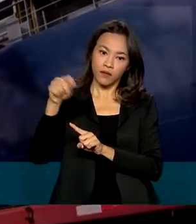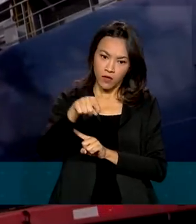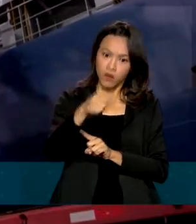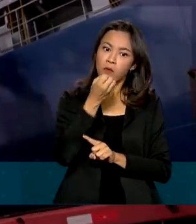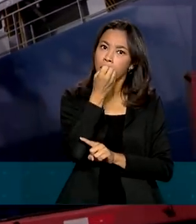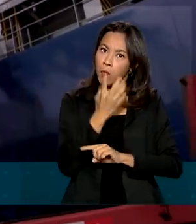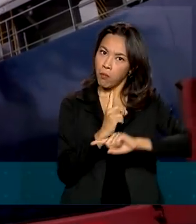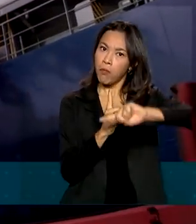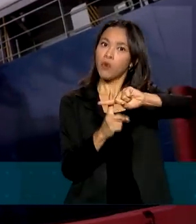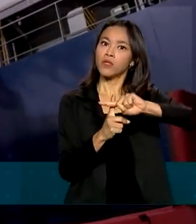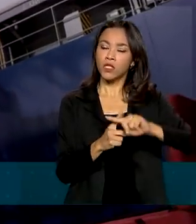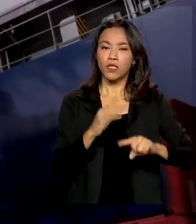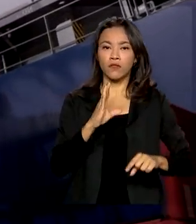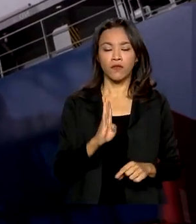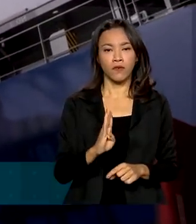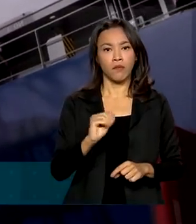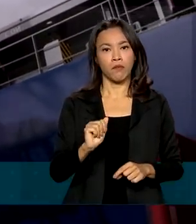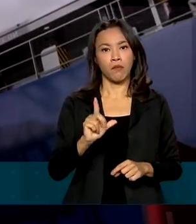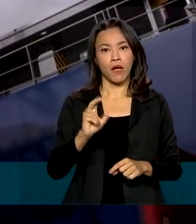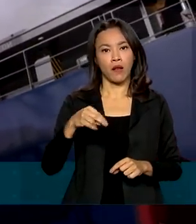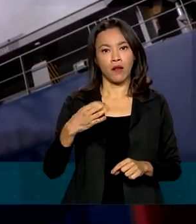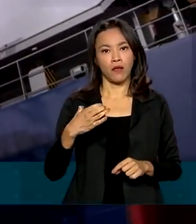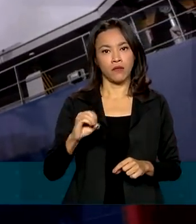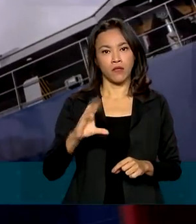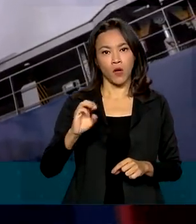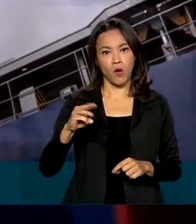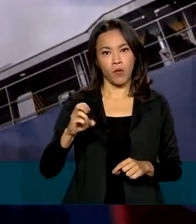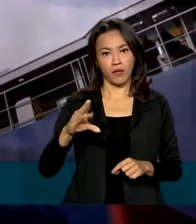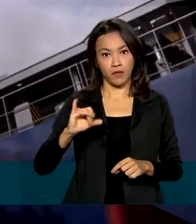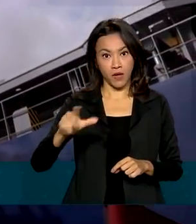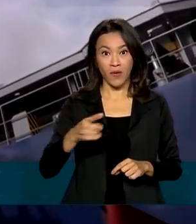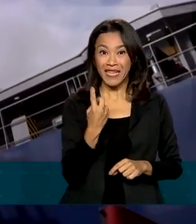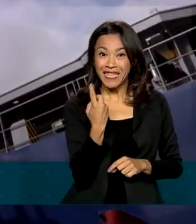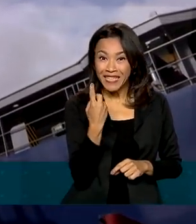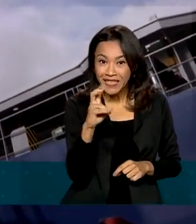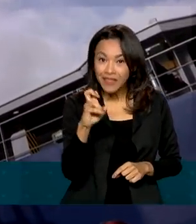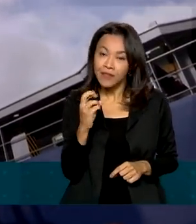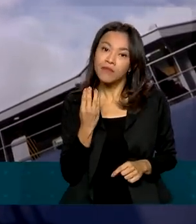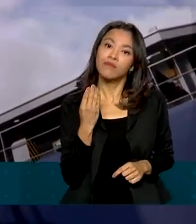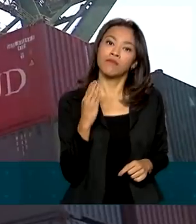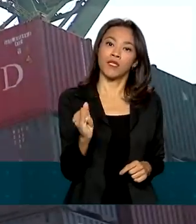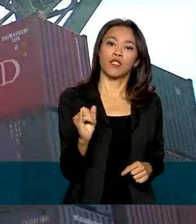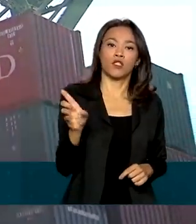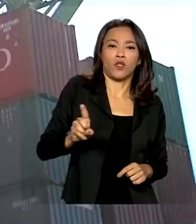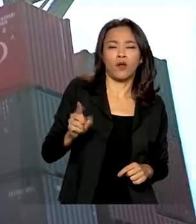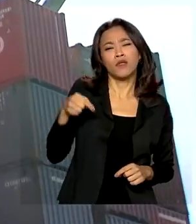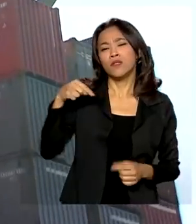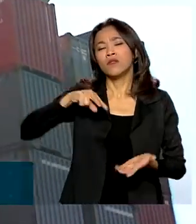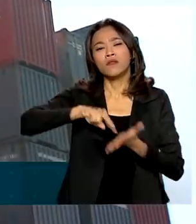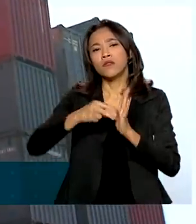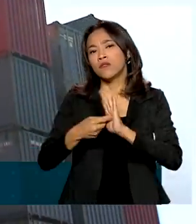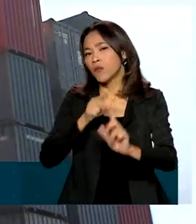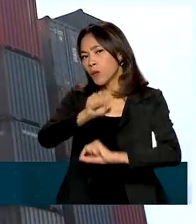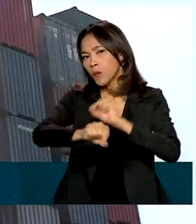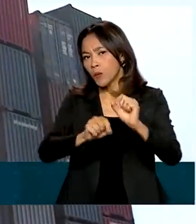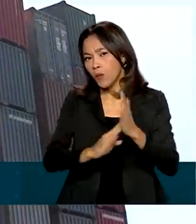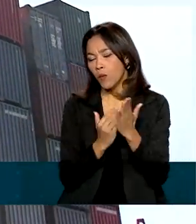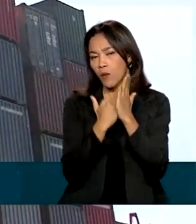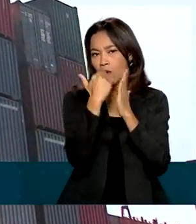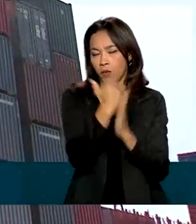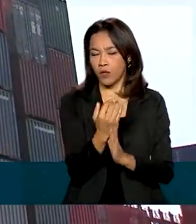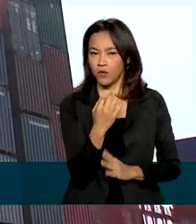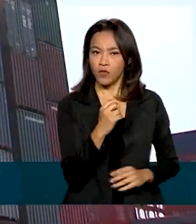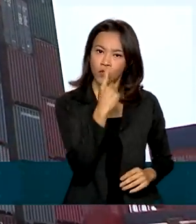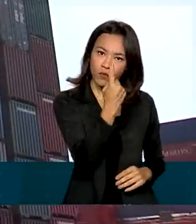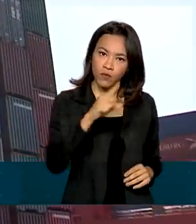positiva para o Brasil em mais de 15 bilhões de dólares, o que representa um crescimento de 1,3